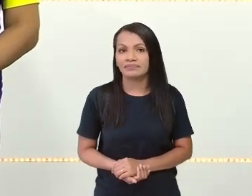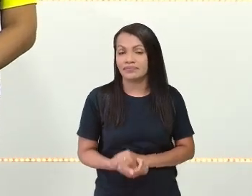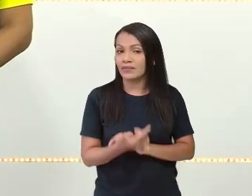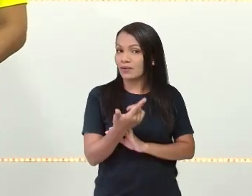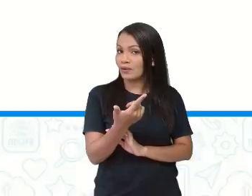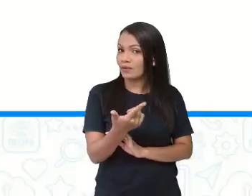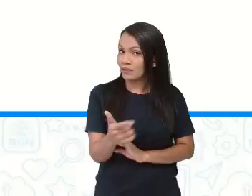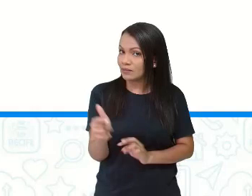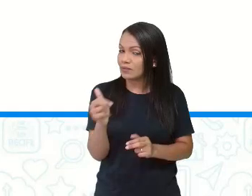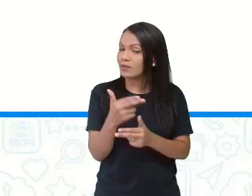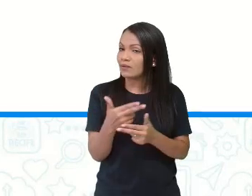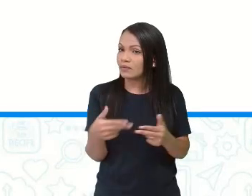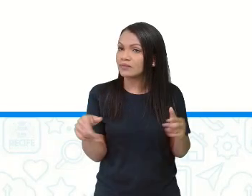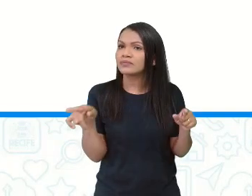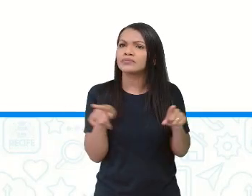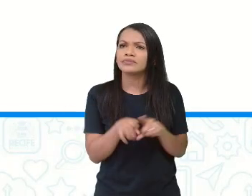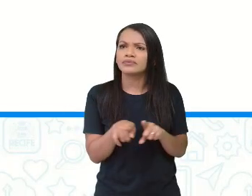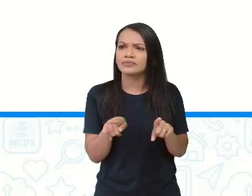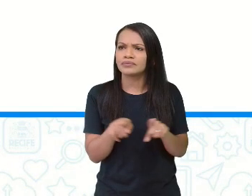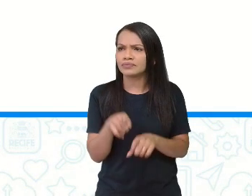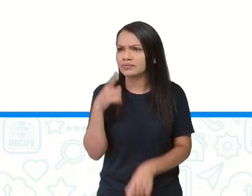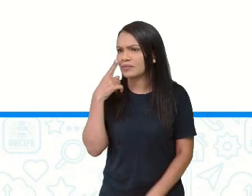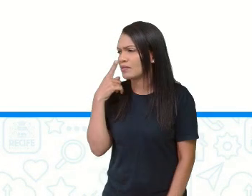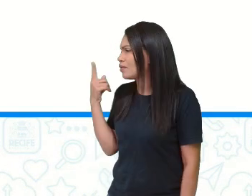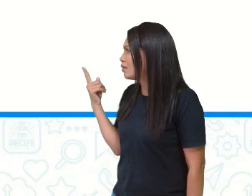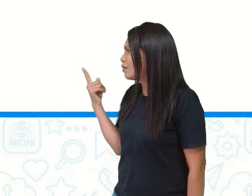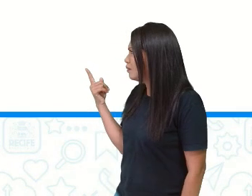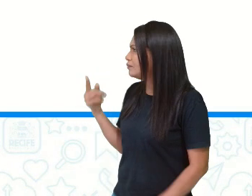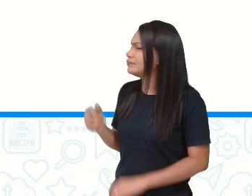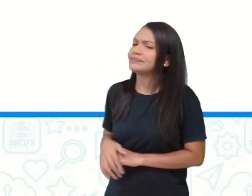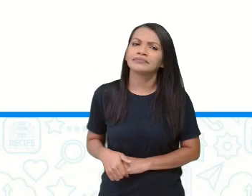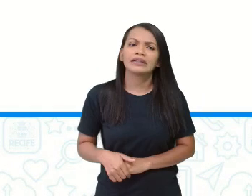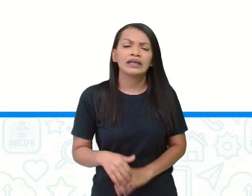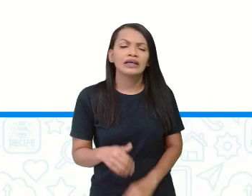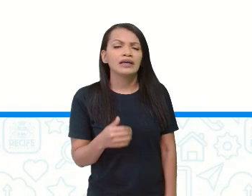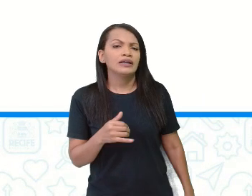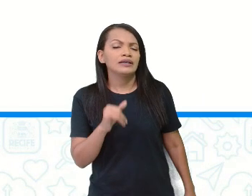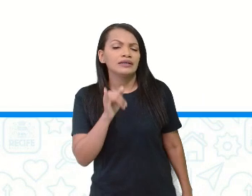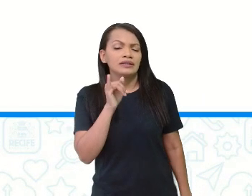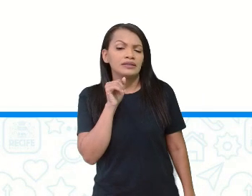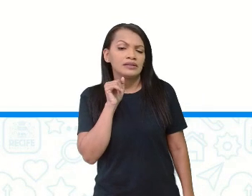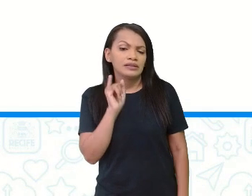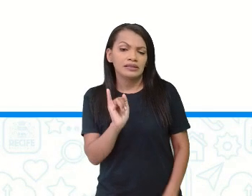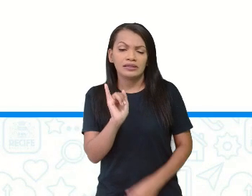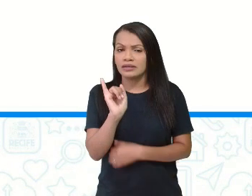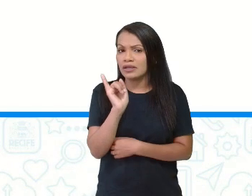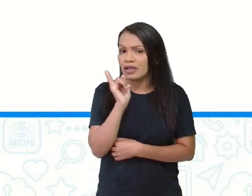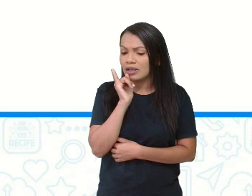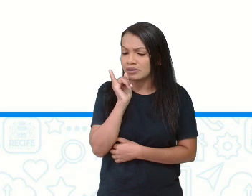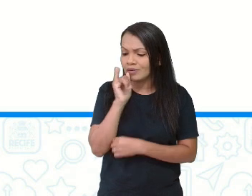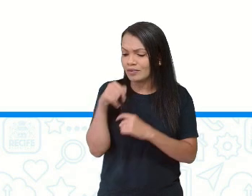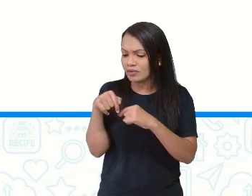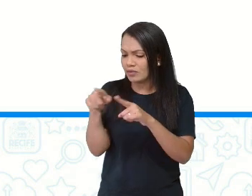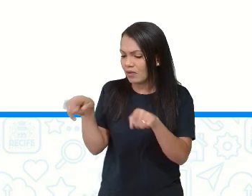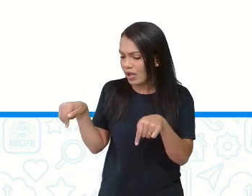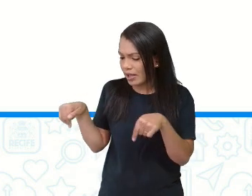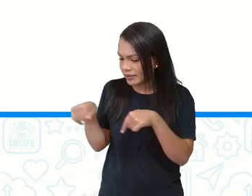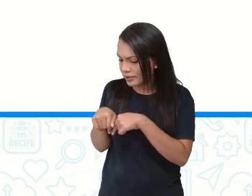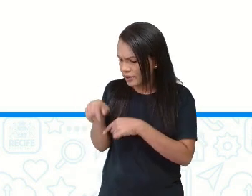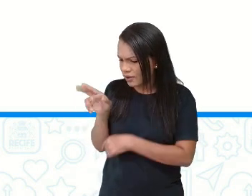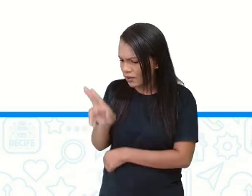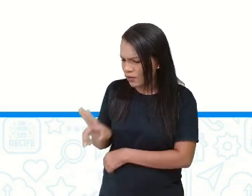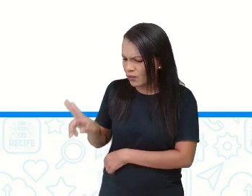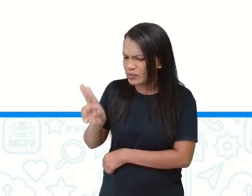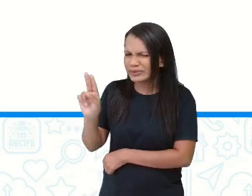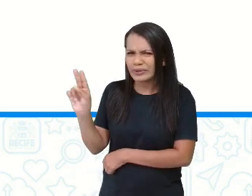Outra ação aí, hein? Desligar a lâmpada ao sair de cada ambiente. Usou o banheiro?